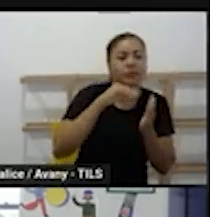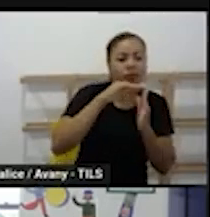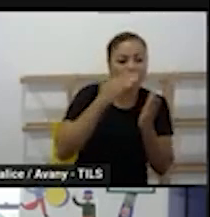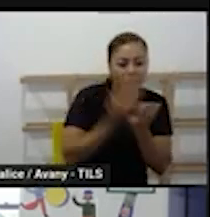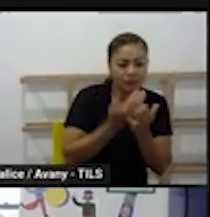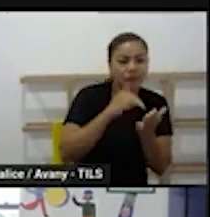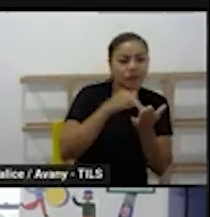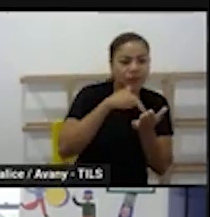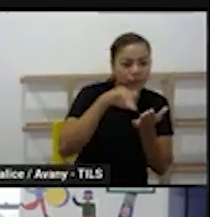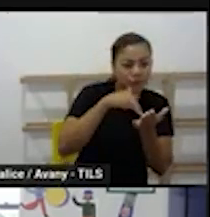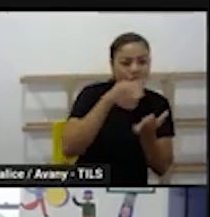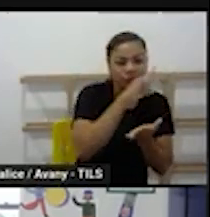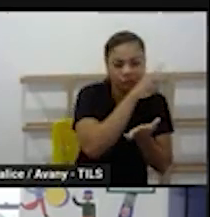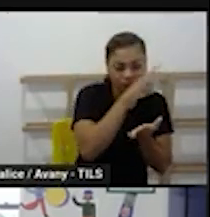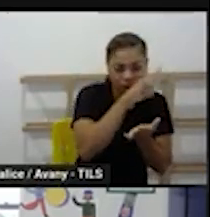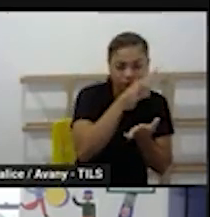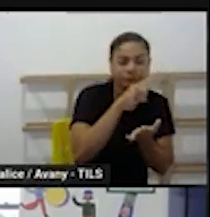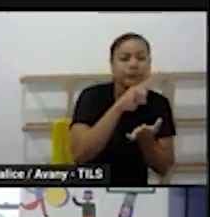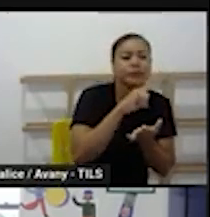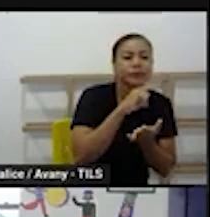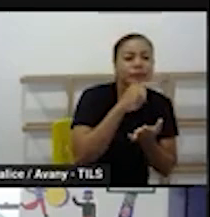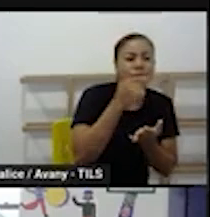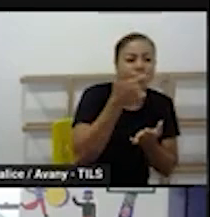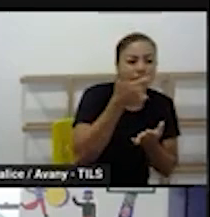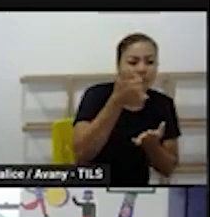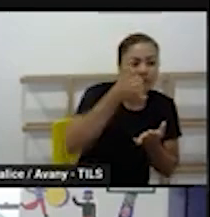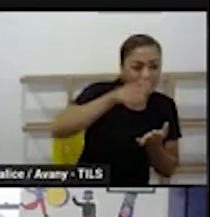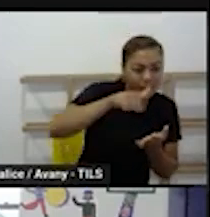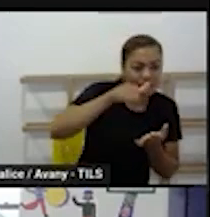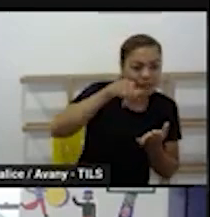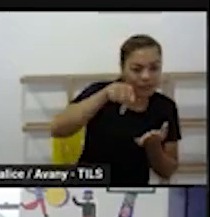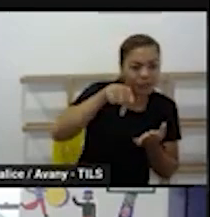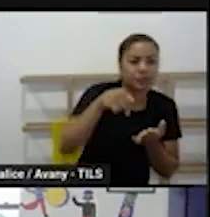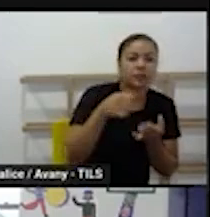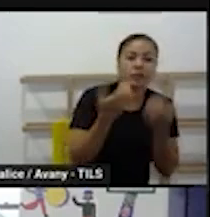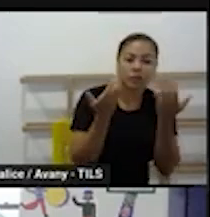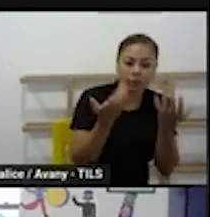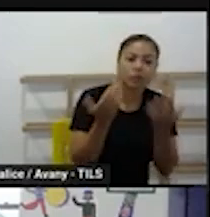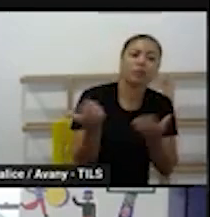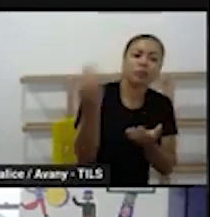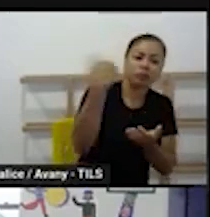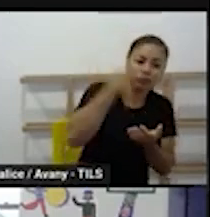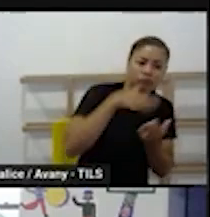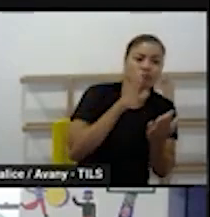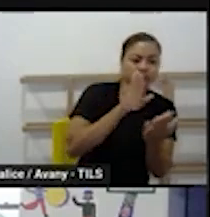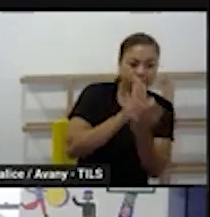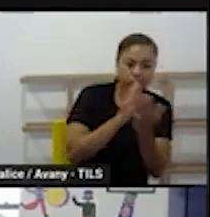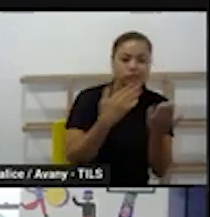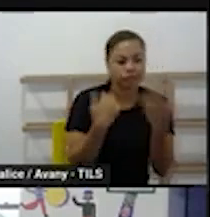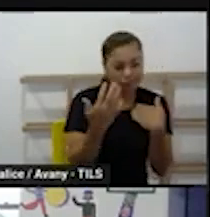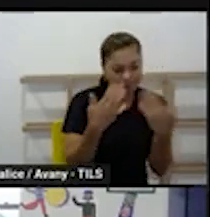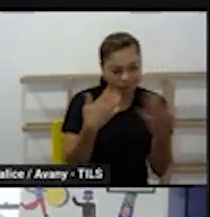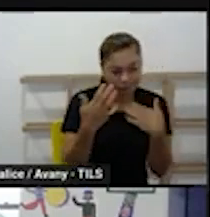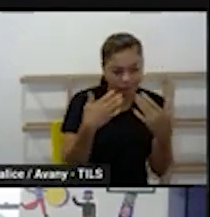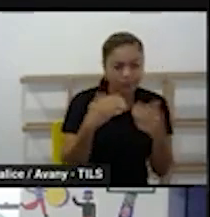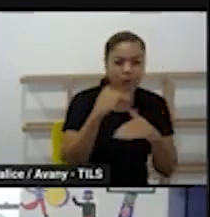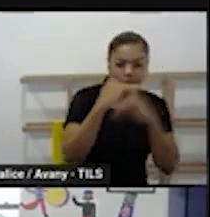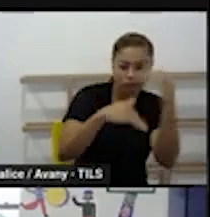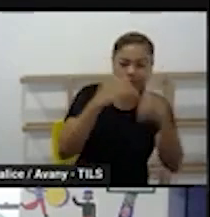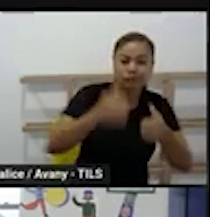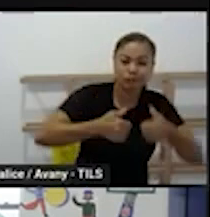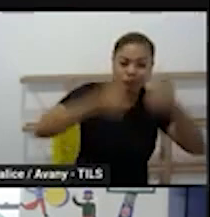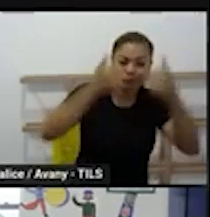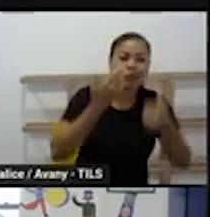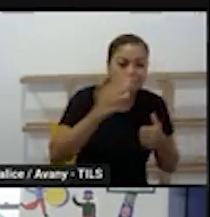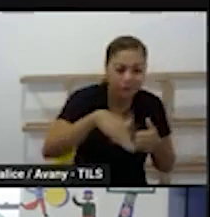mais um ano e que seja um ano muito rico um ano de muito sucesso que a gente consiga contribuir de forma positiva para o desenvolvimento das nossas crianças